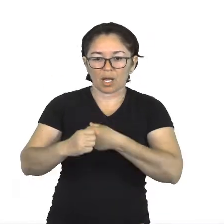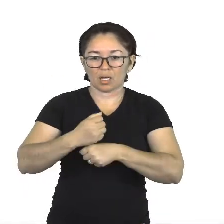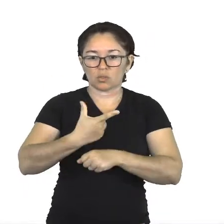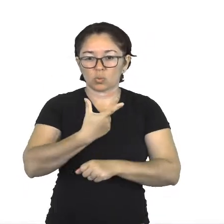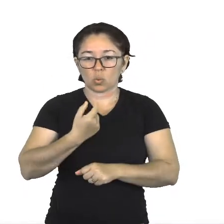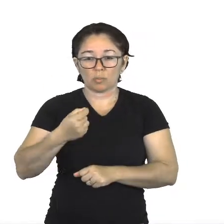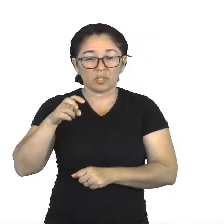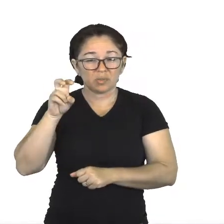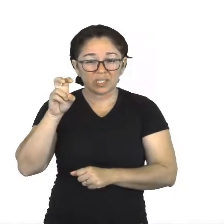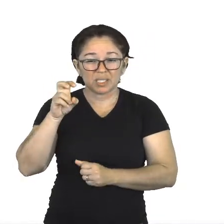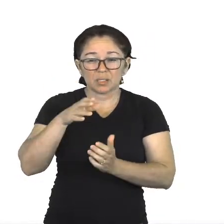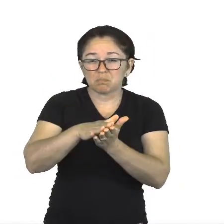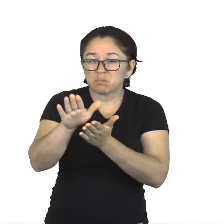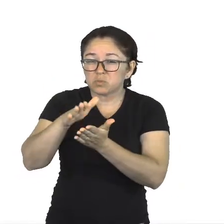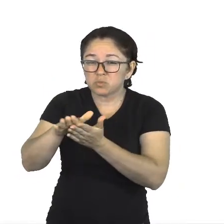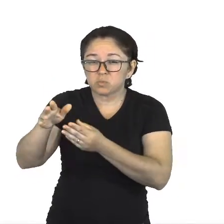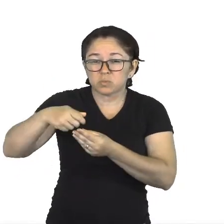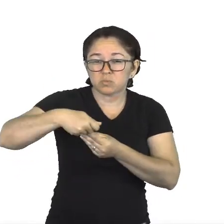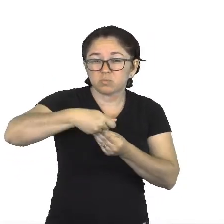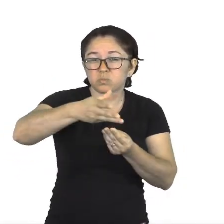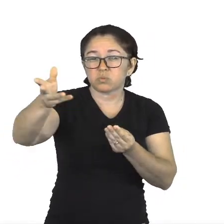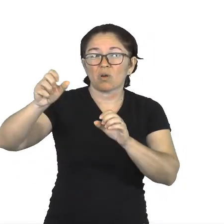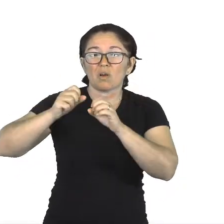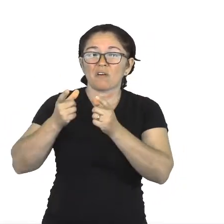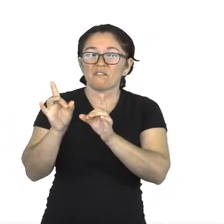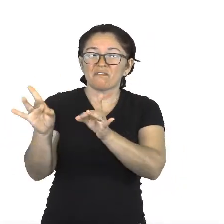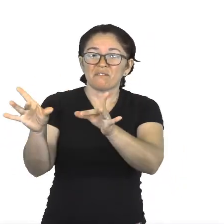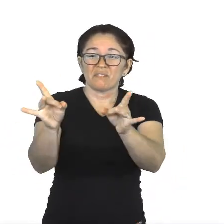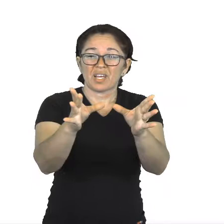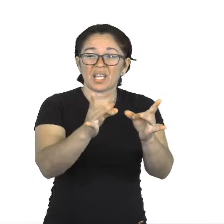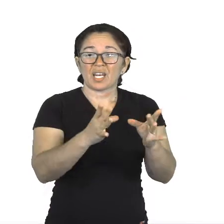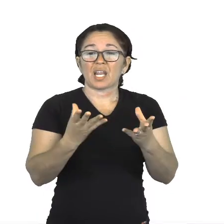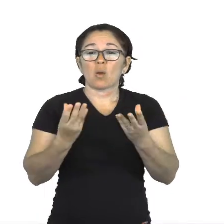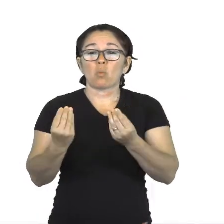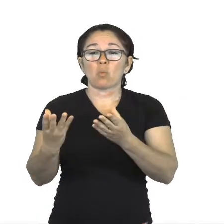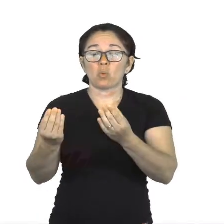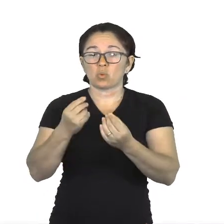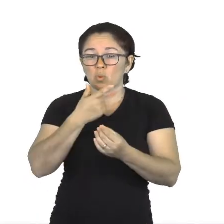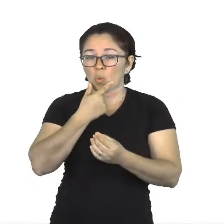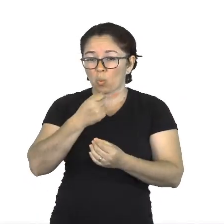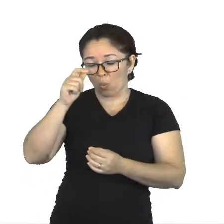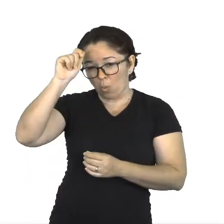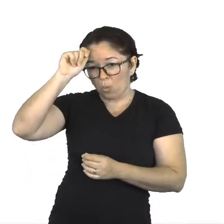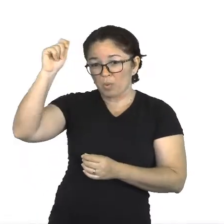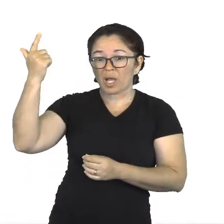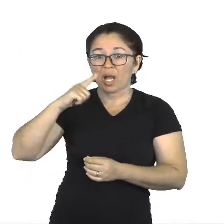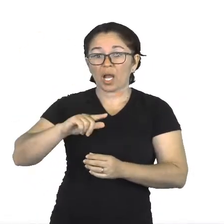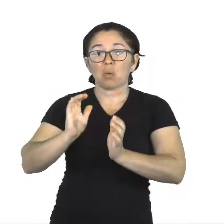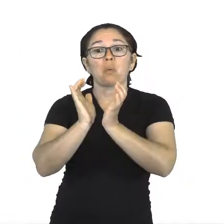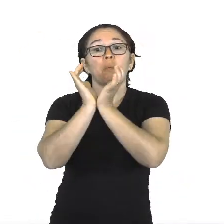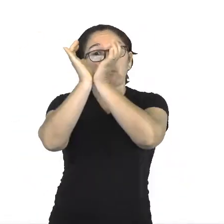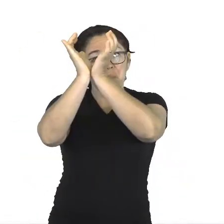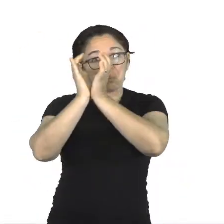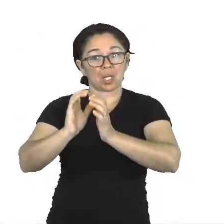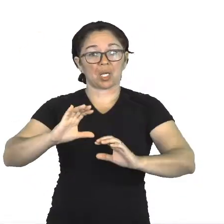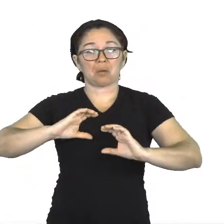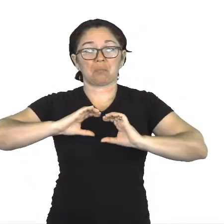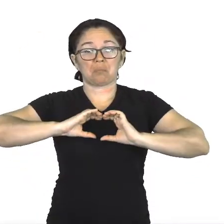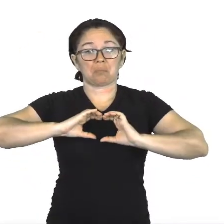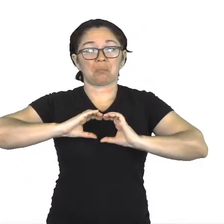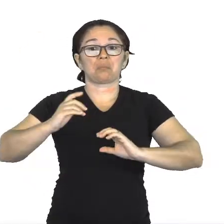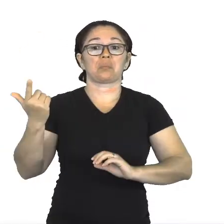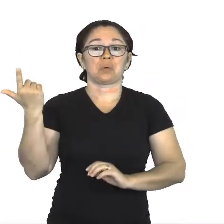e deu a Susack prêmios, tanto na Austrália como em outros países, além do